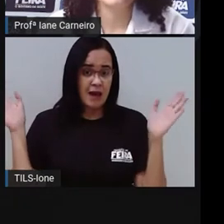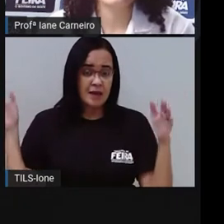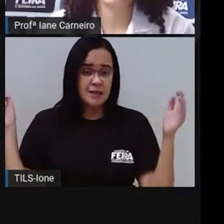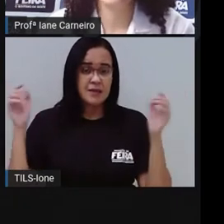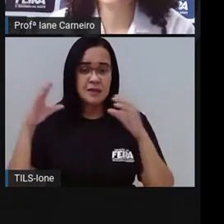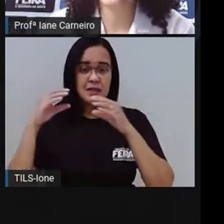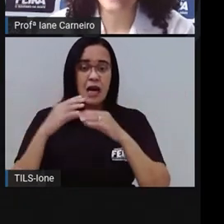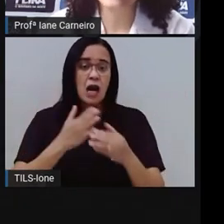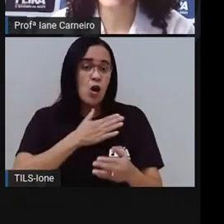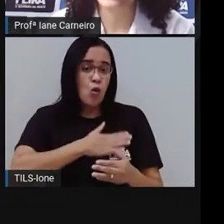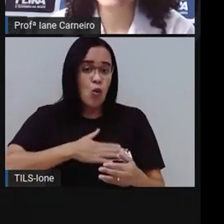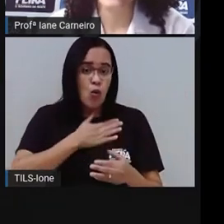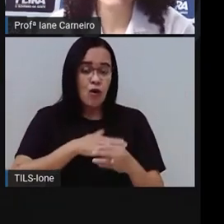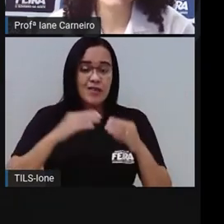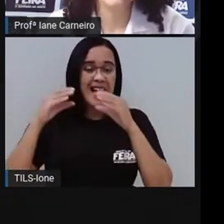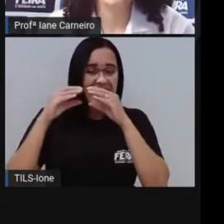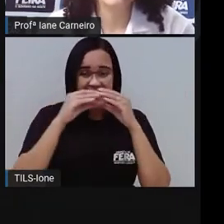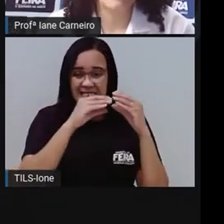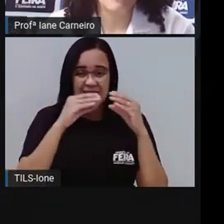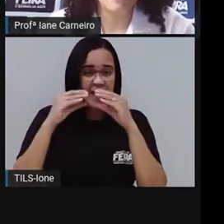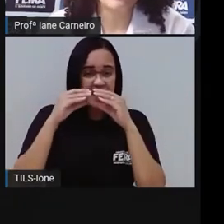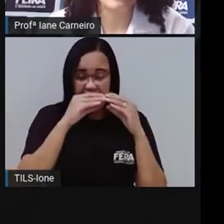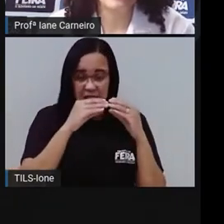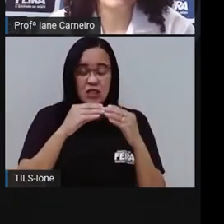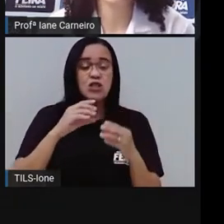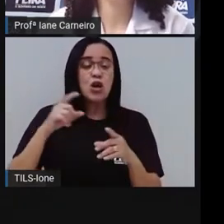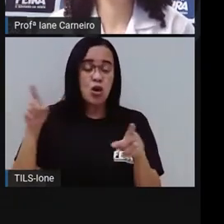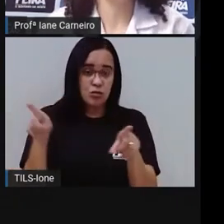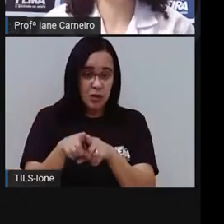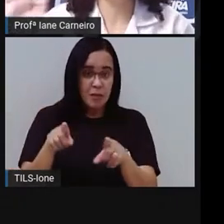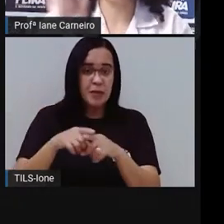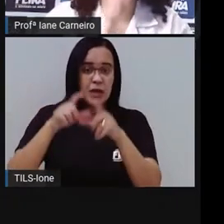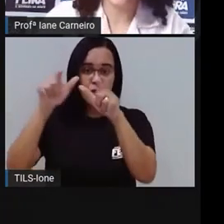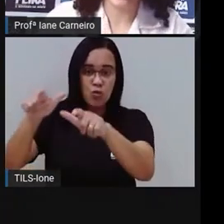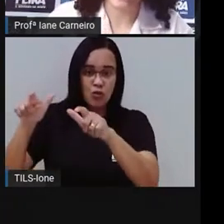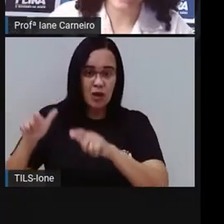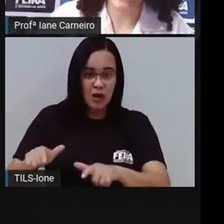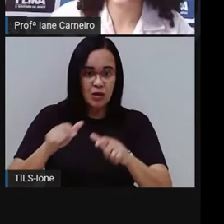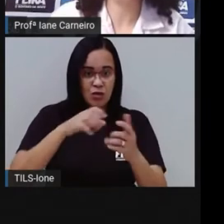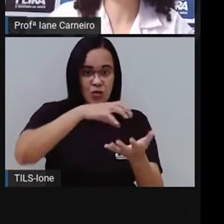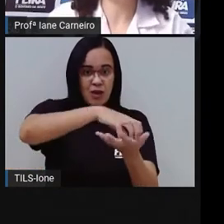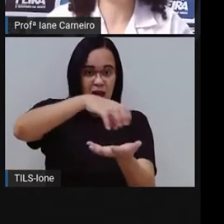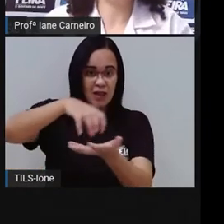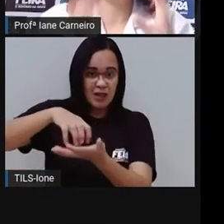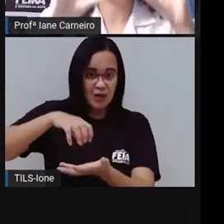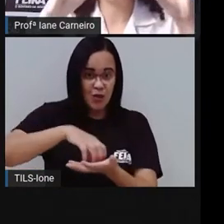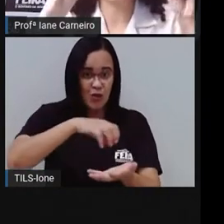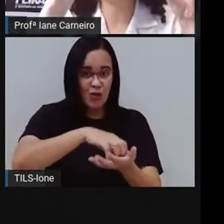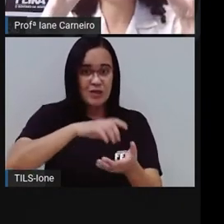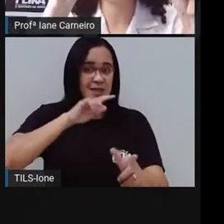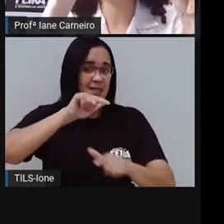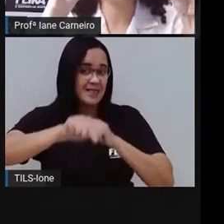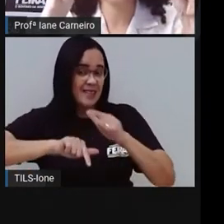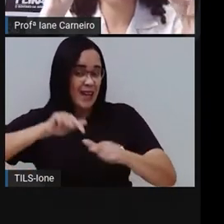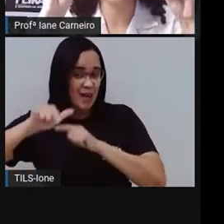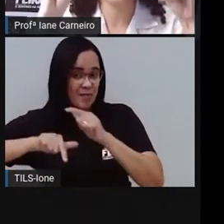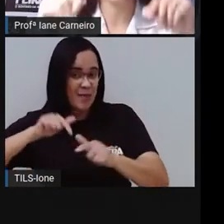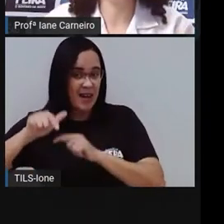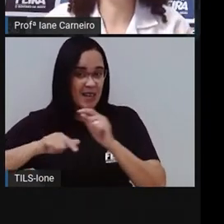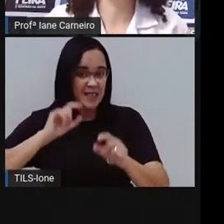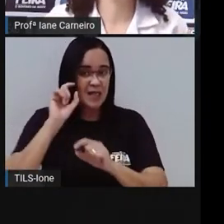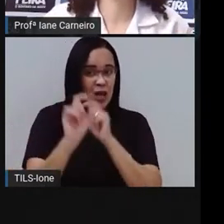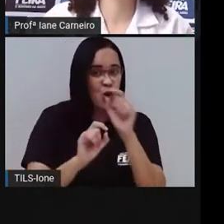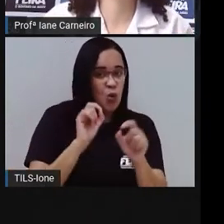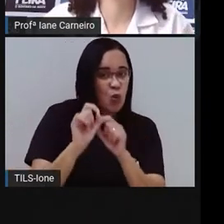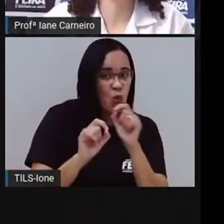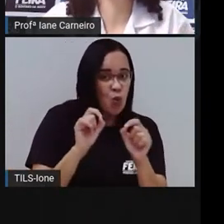praças e de estátuas. Quando trabalha, é no correio. Eita, que essa está fácil. E aqui em feira está assim, ó, deles,